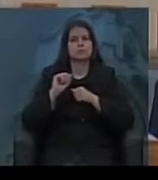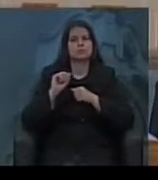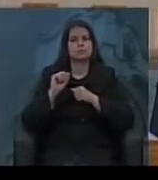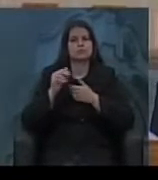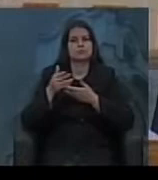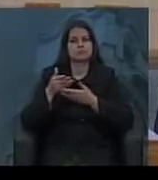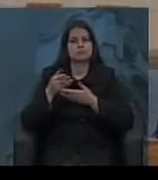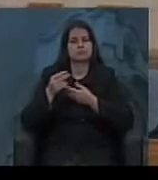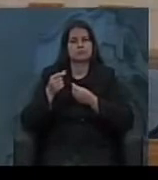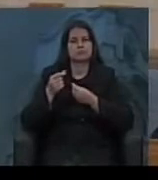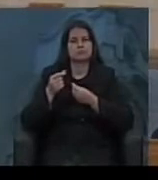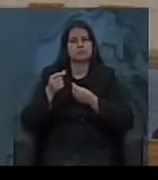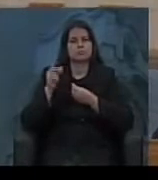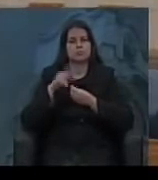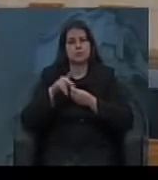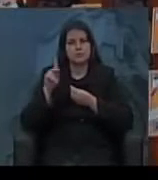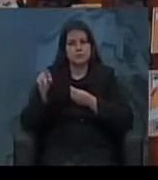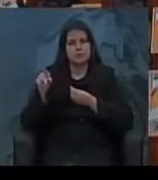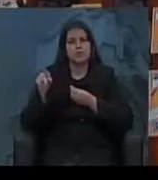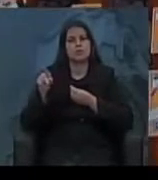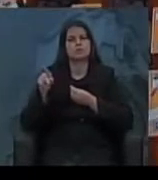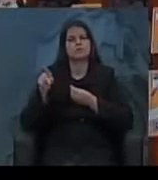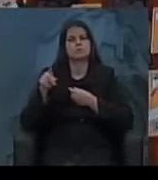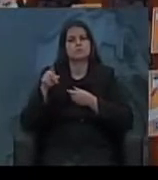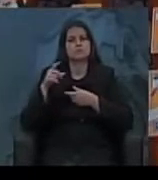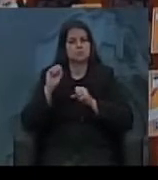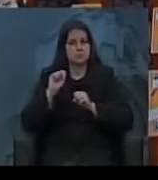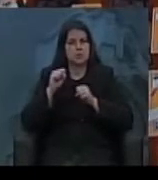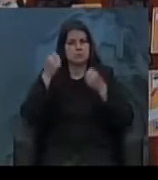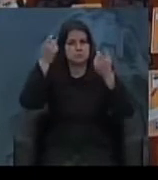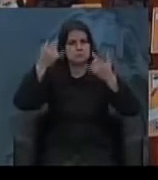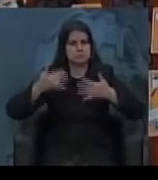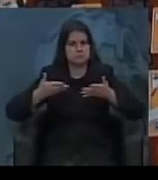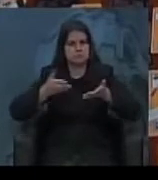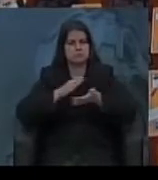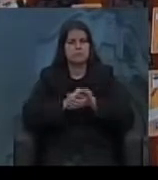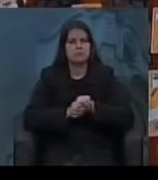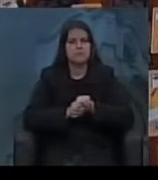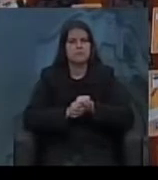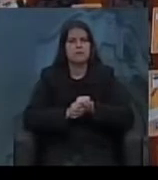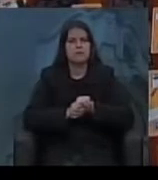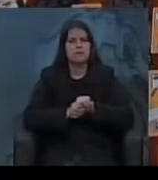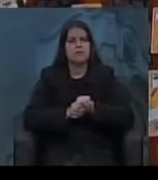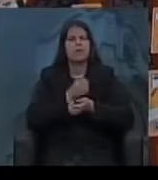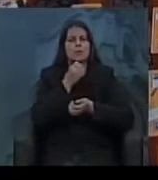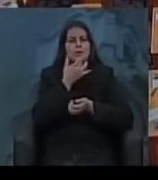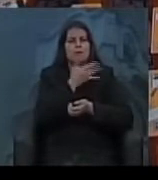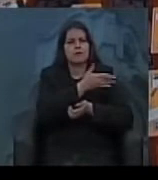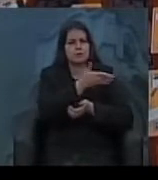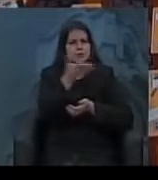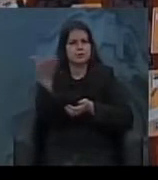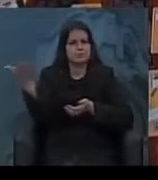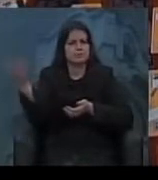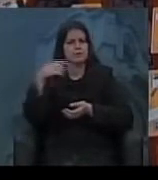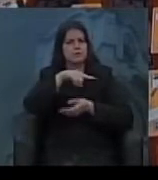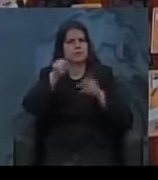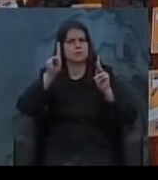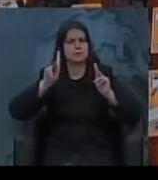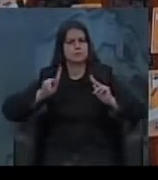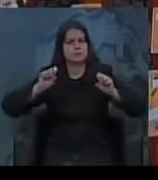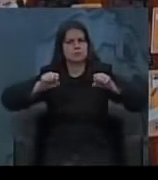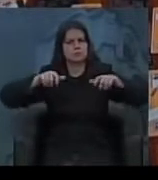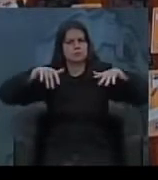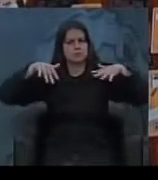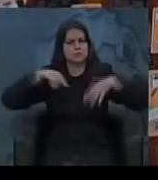professor e economista. Por favor. Boa tarde a todos, à plateia, aos vereadores,